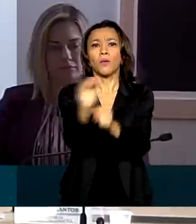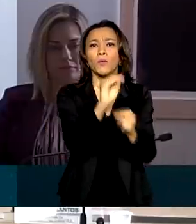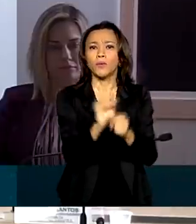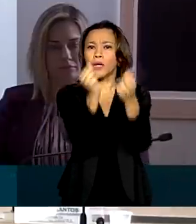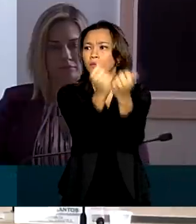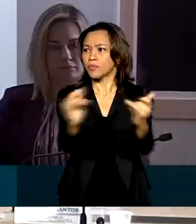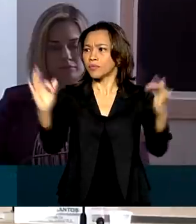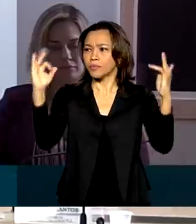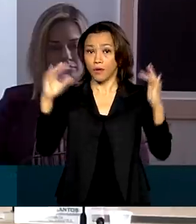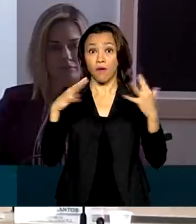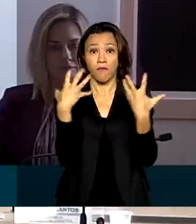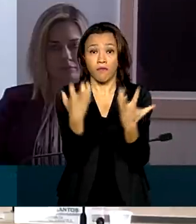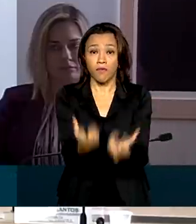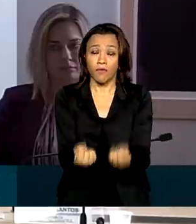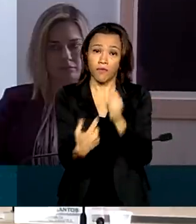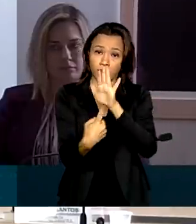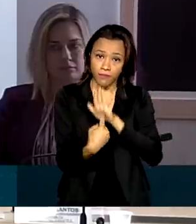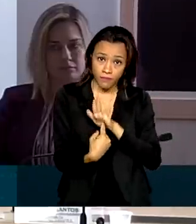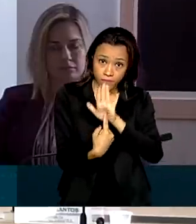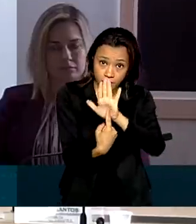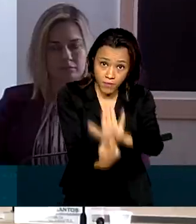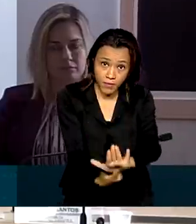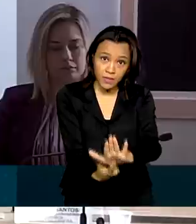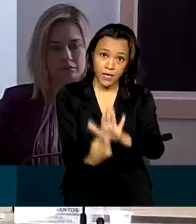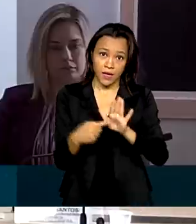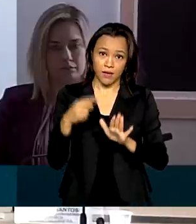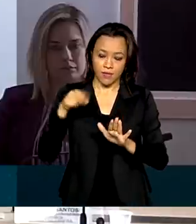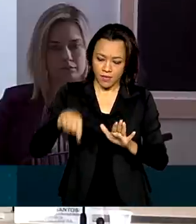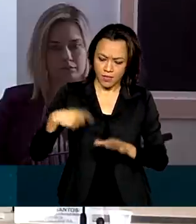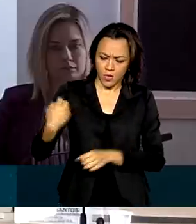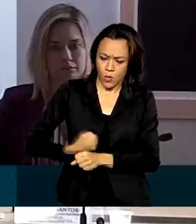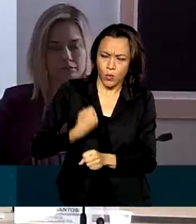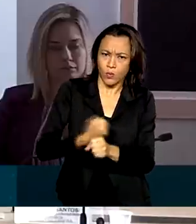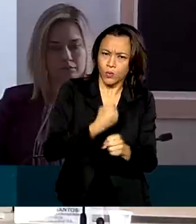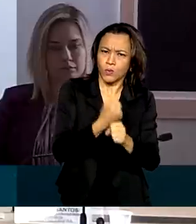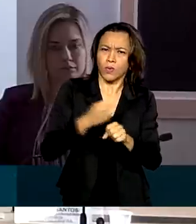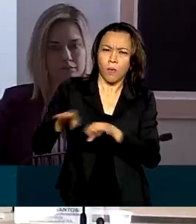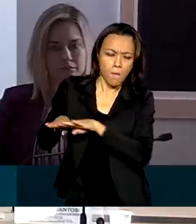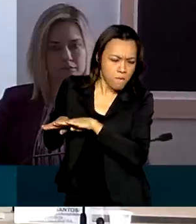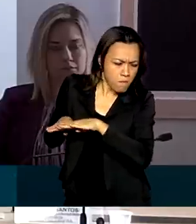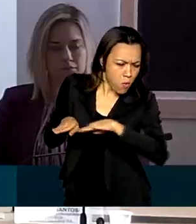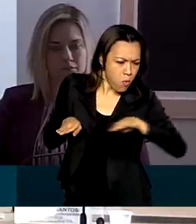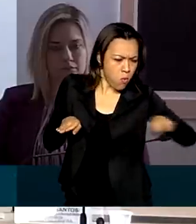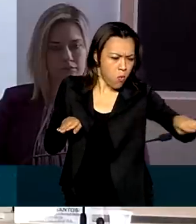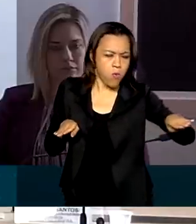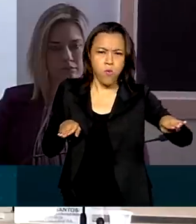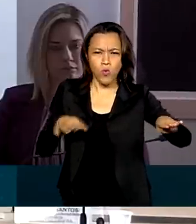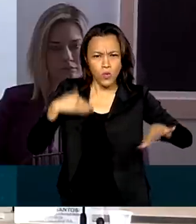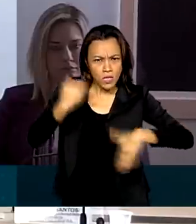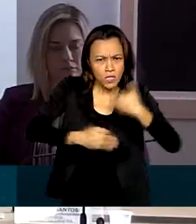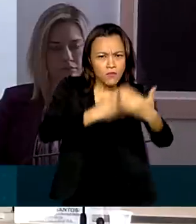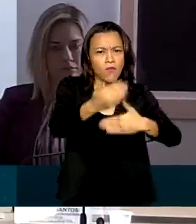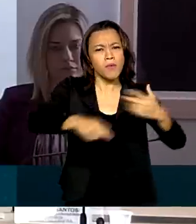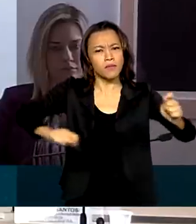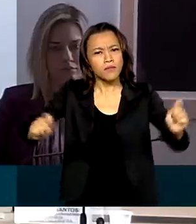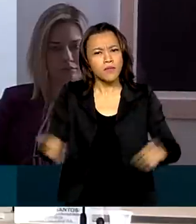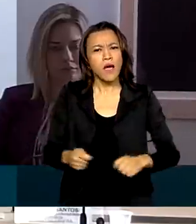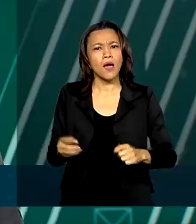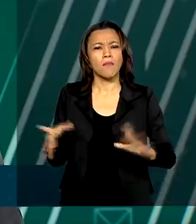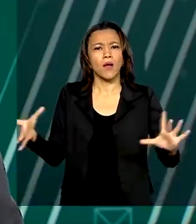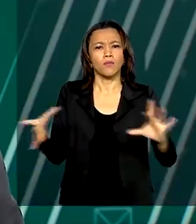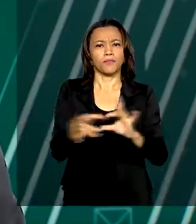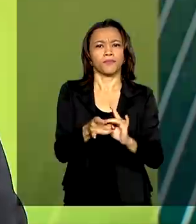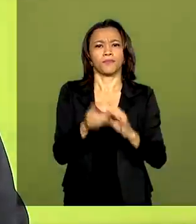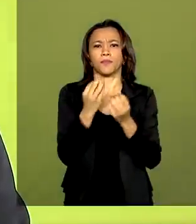ambiente. Nós vamos mostrar, a partir desse empreendimento, que o desenvolvimento pode coexistir com a sustentabilidade.